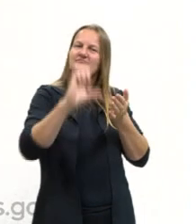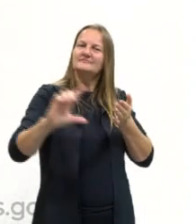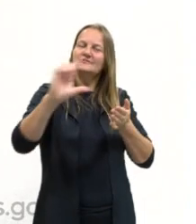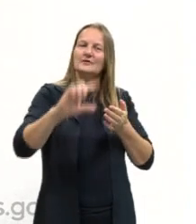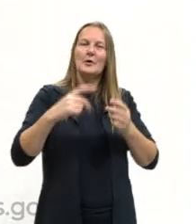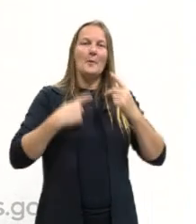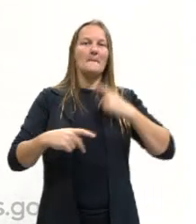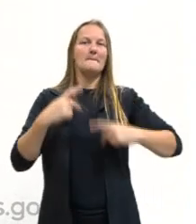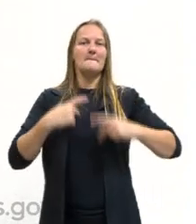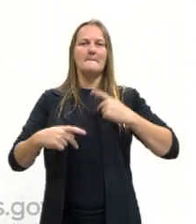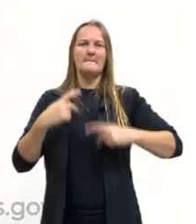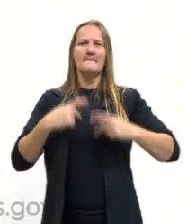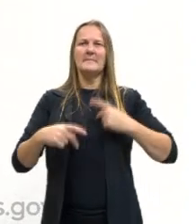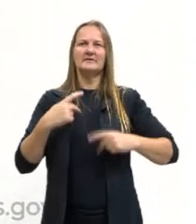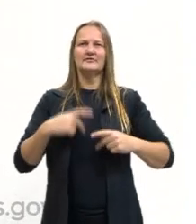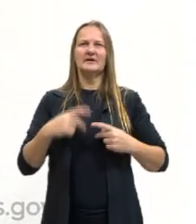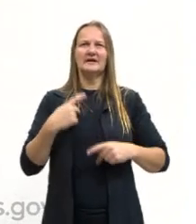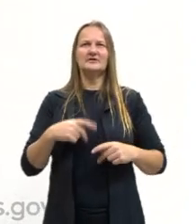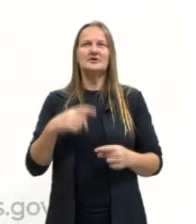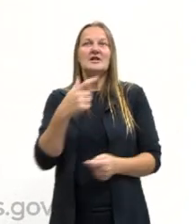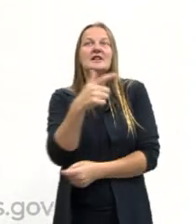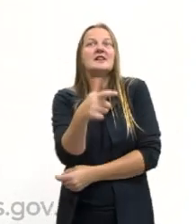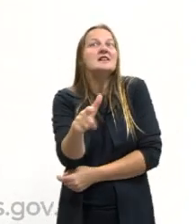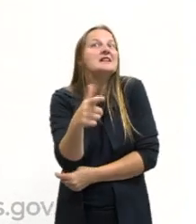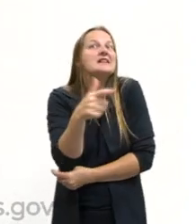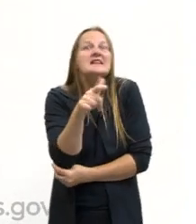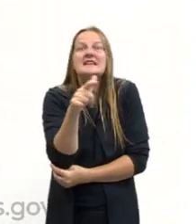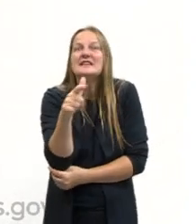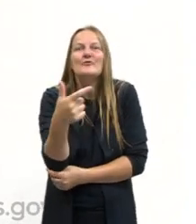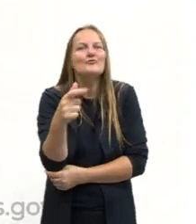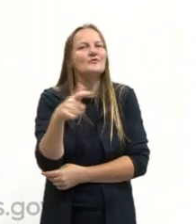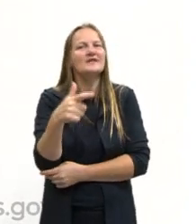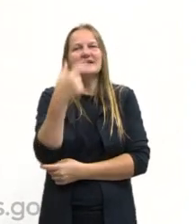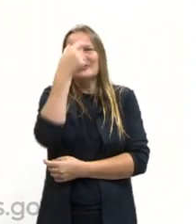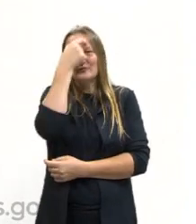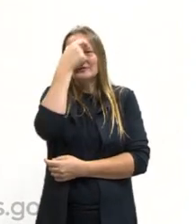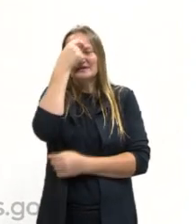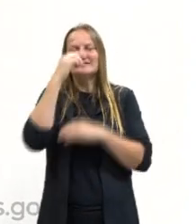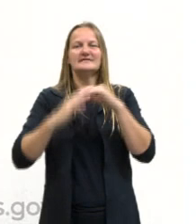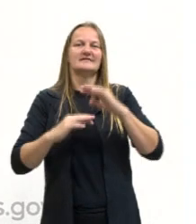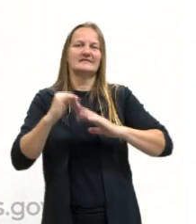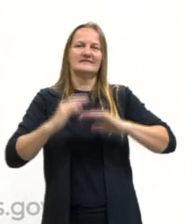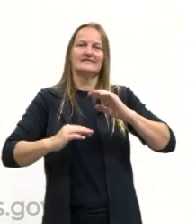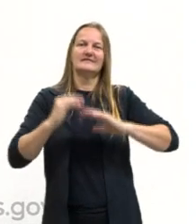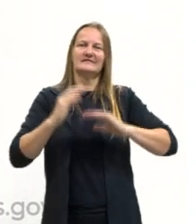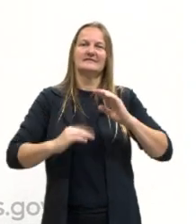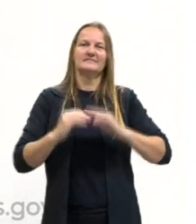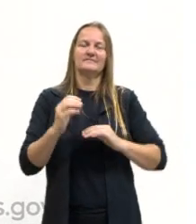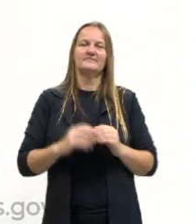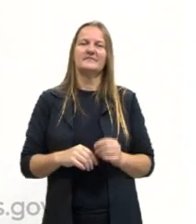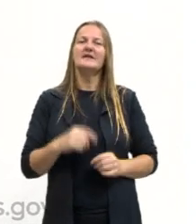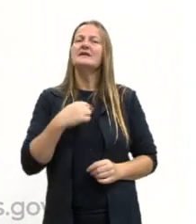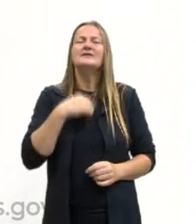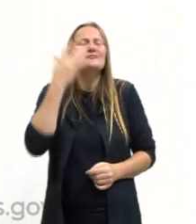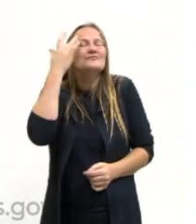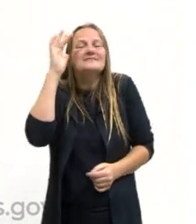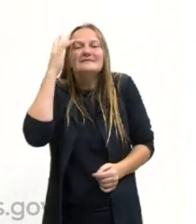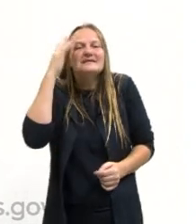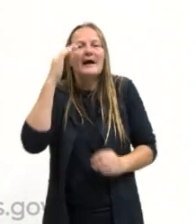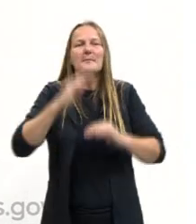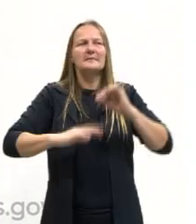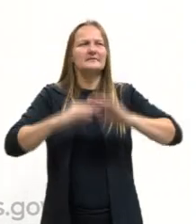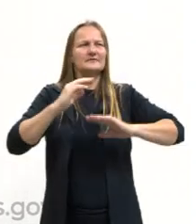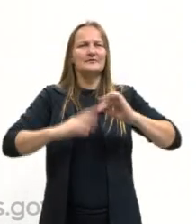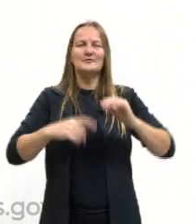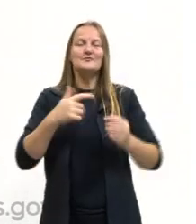personagem a que eu engoli, mas era, não tem consciência de suas ações, né, e ela não sabe que as suas ações